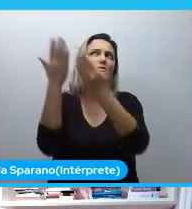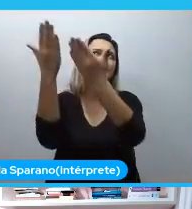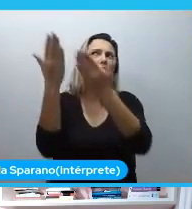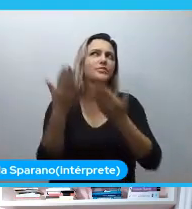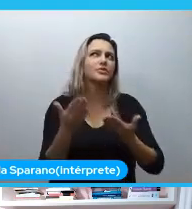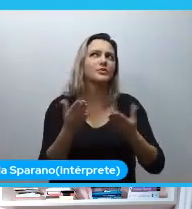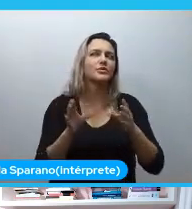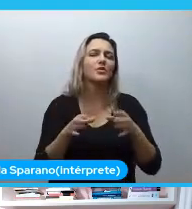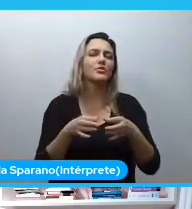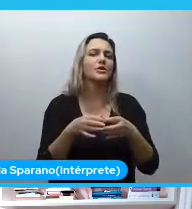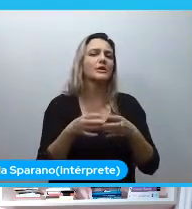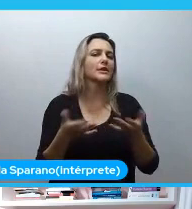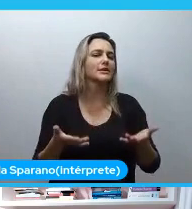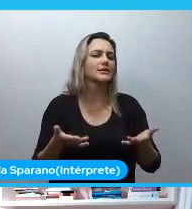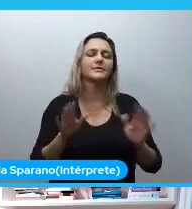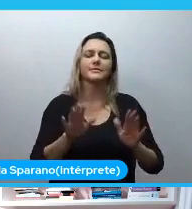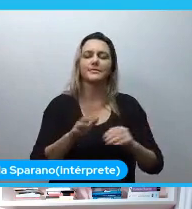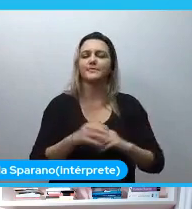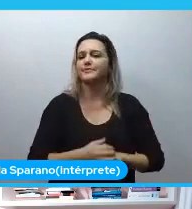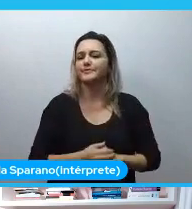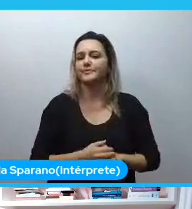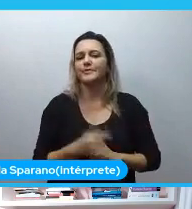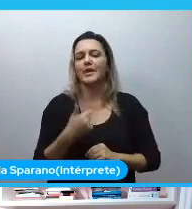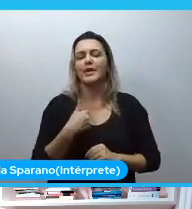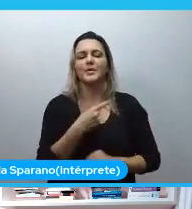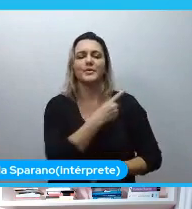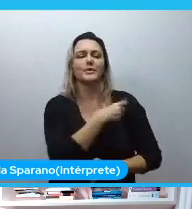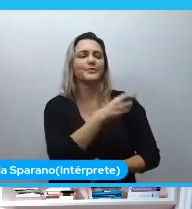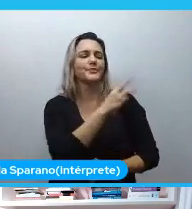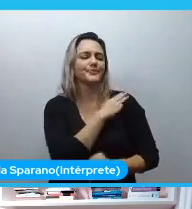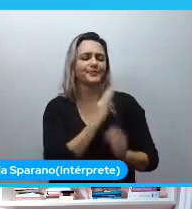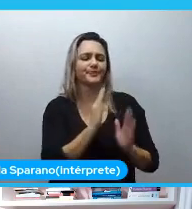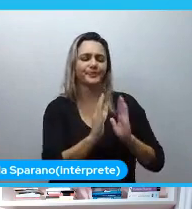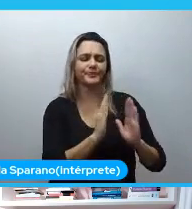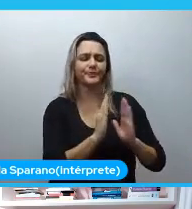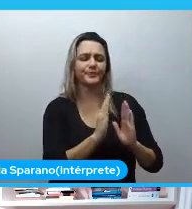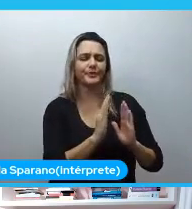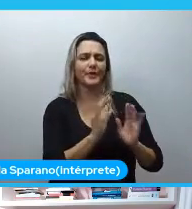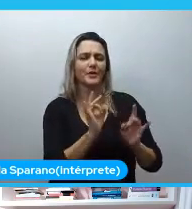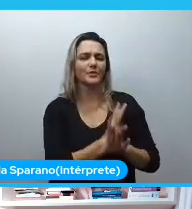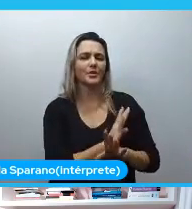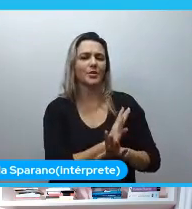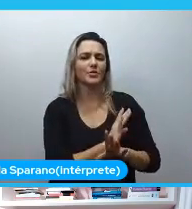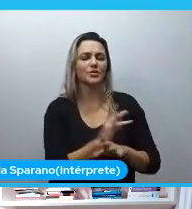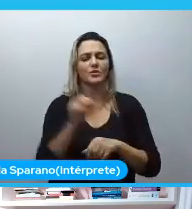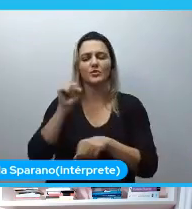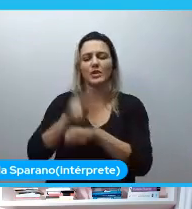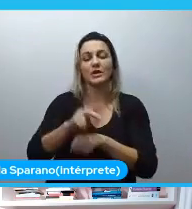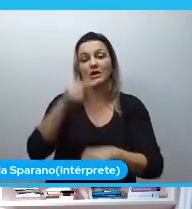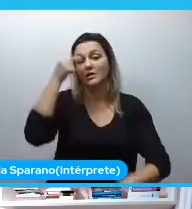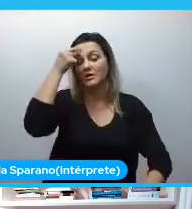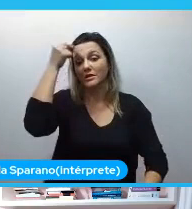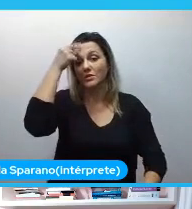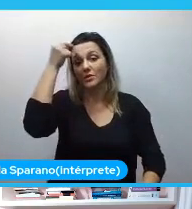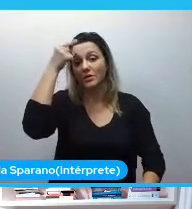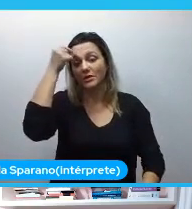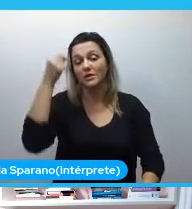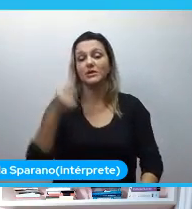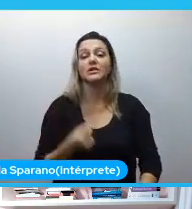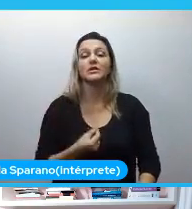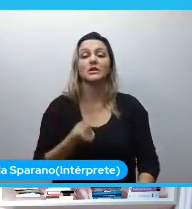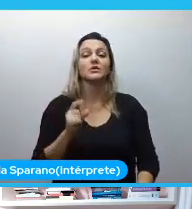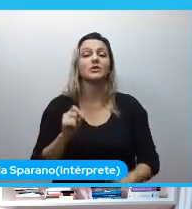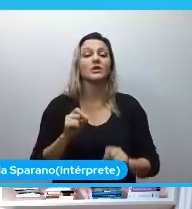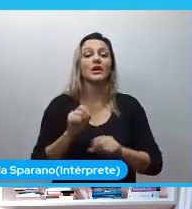E aí no finalzinho ali do meu ensino médio, entrando na graduação. Eu entrei na graduação de BTI, De